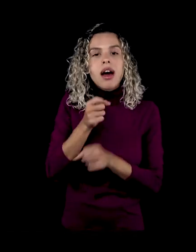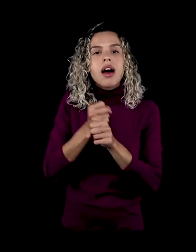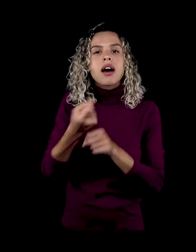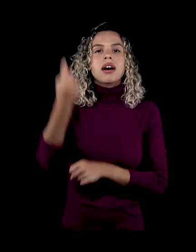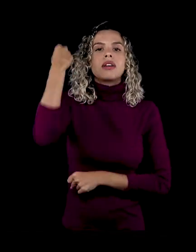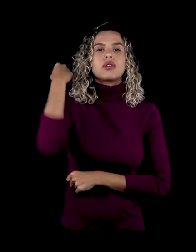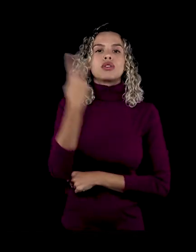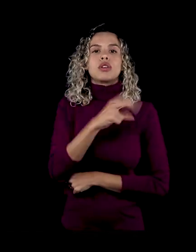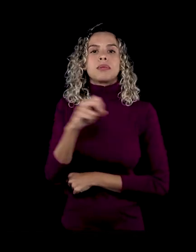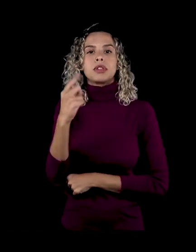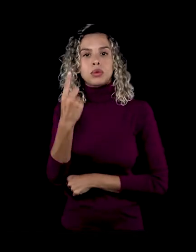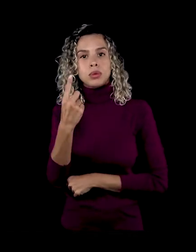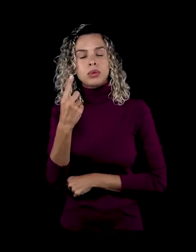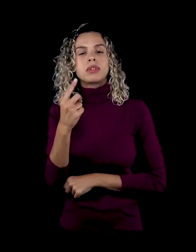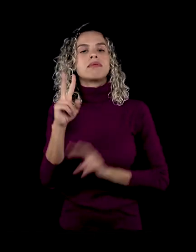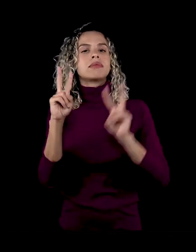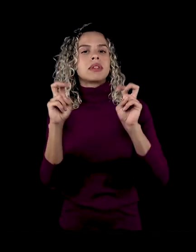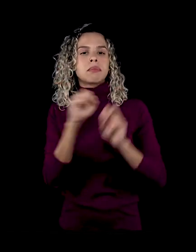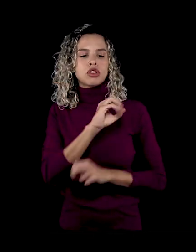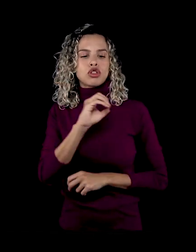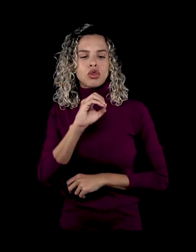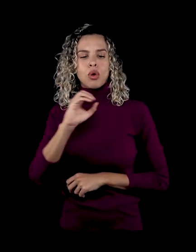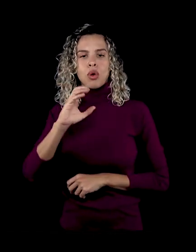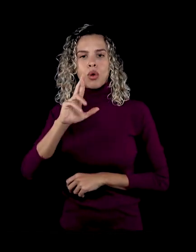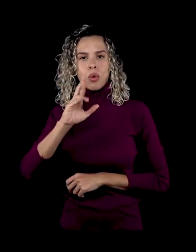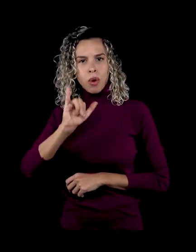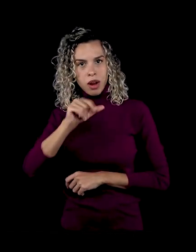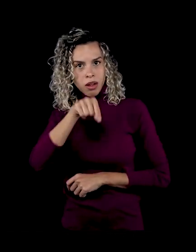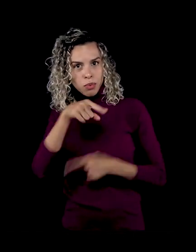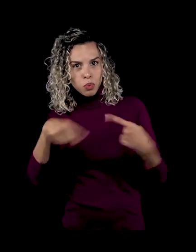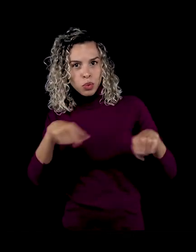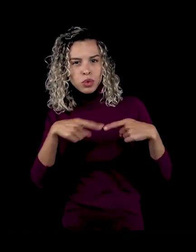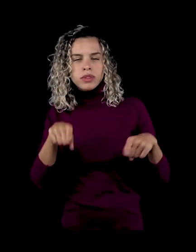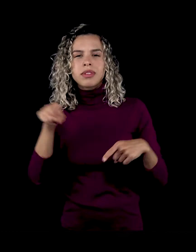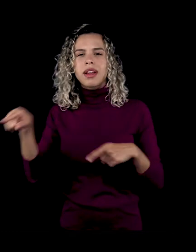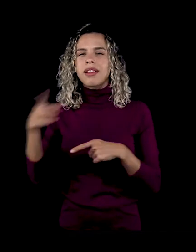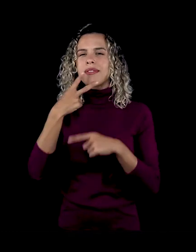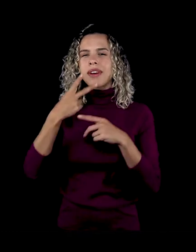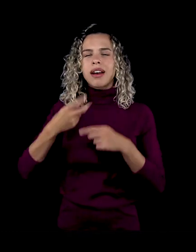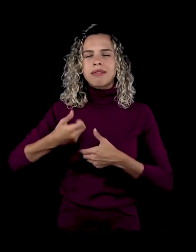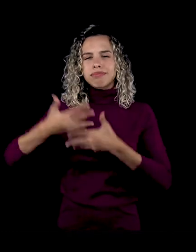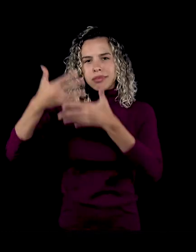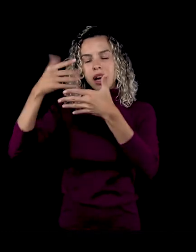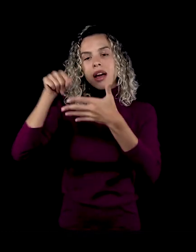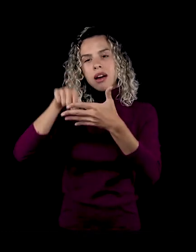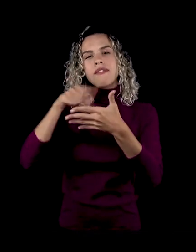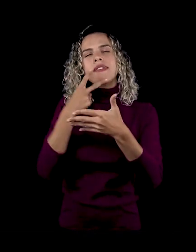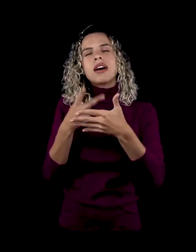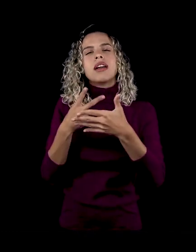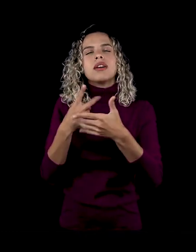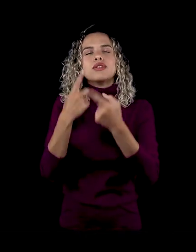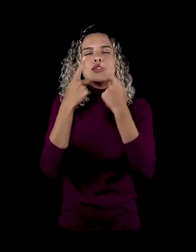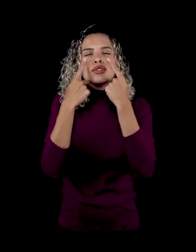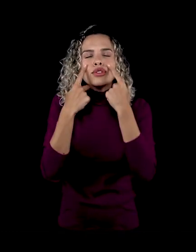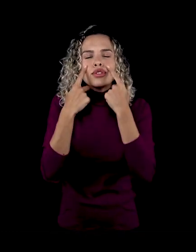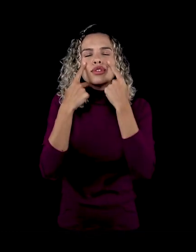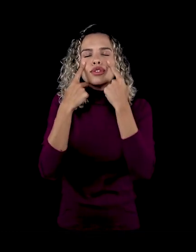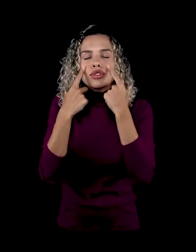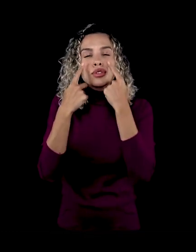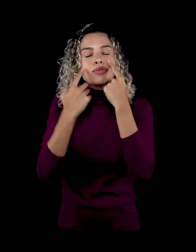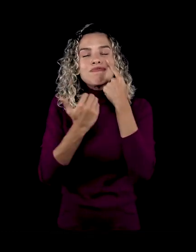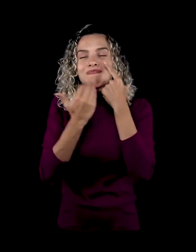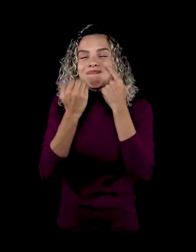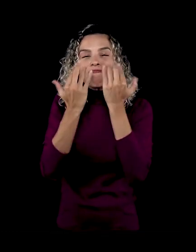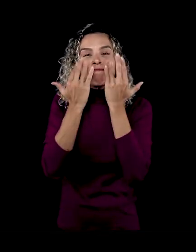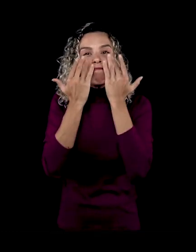música chamada Song Cry, né? Que ele falava que o refrão é que eu não consegui fazer a lágrima cair,